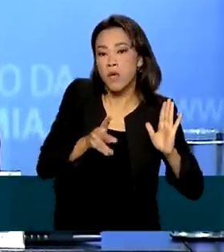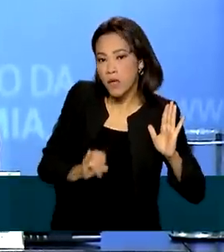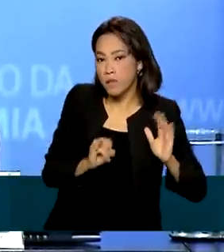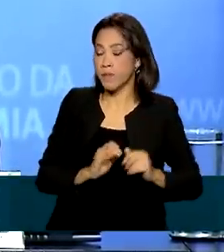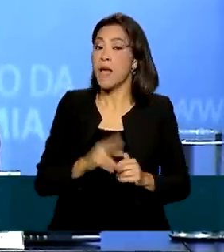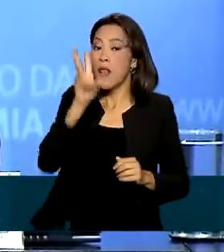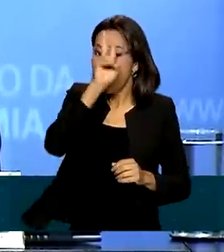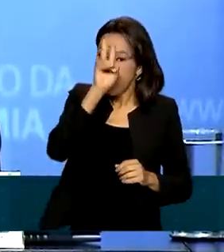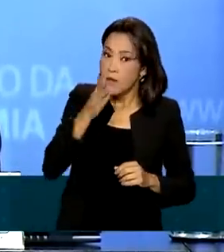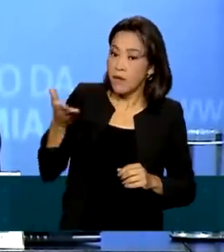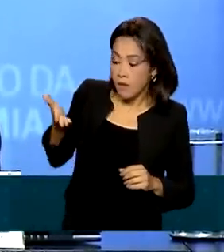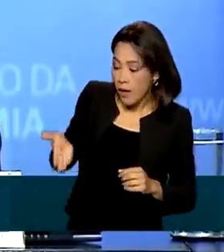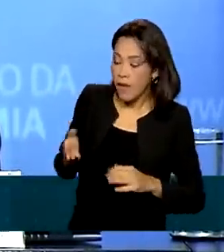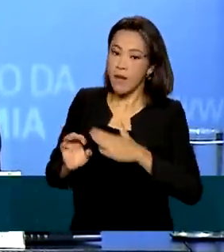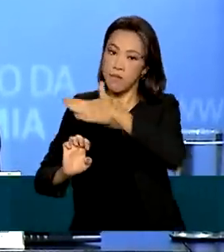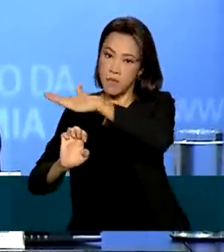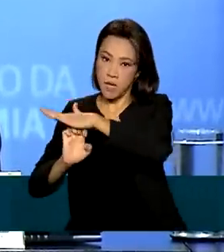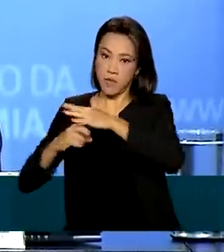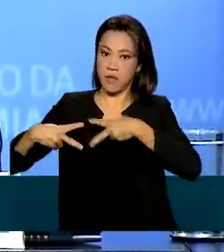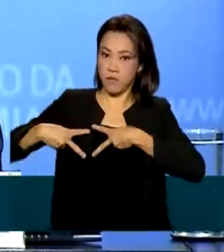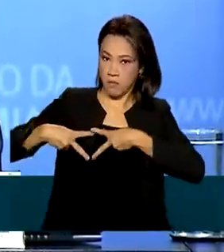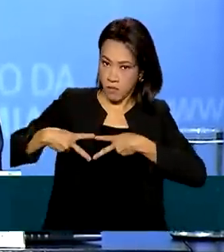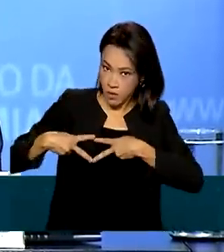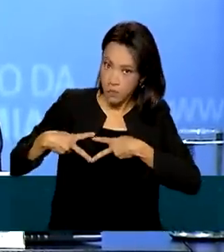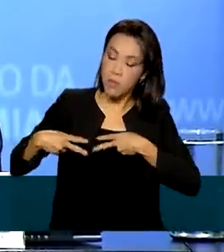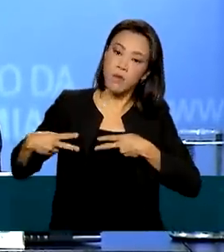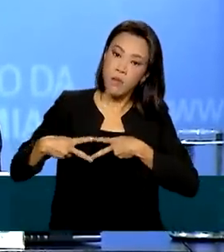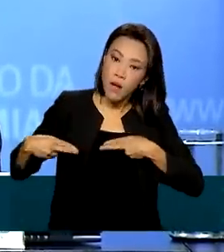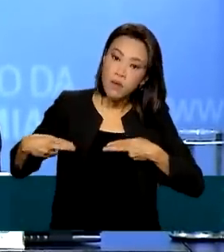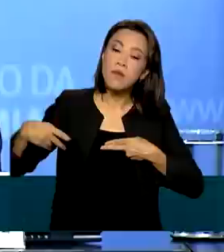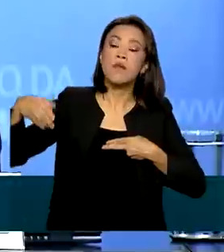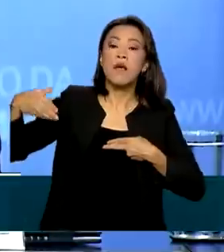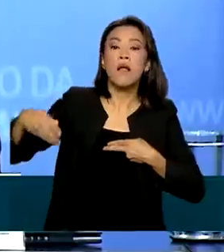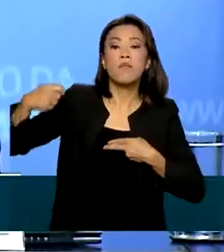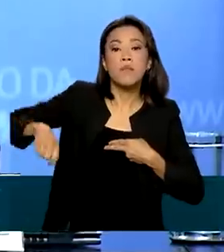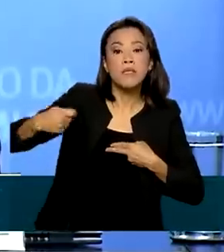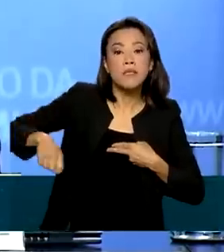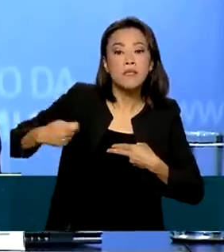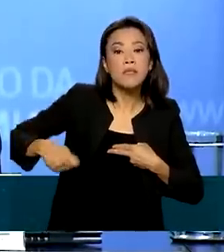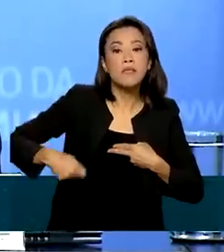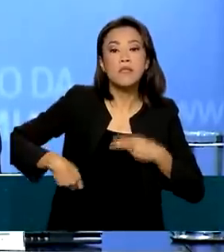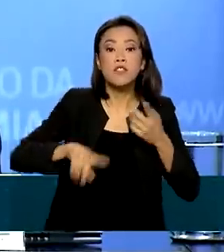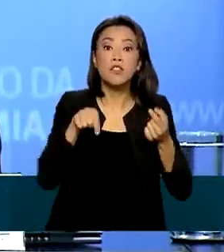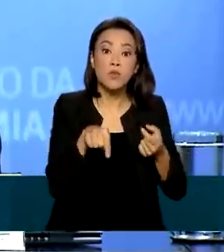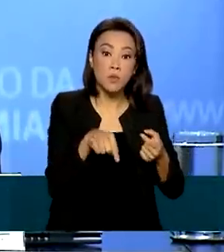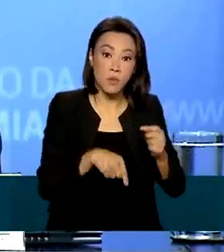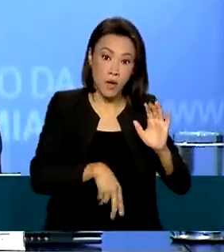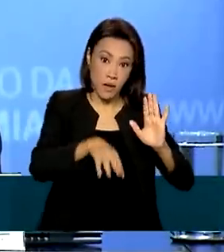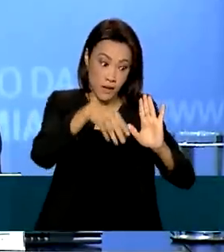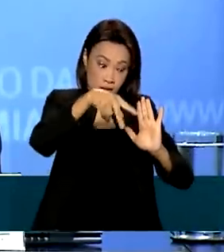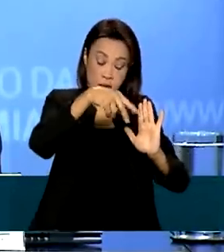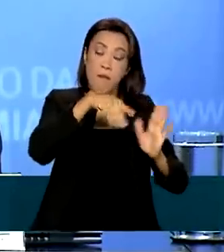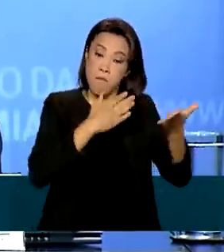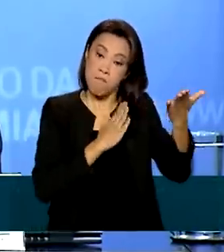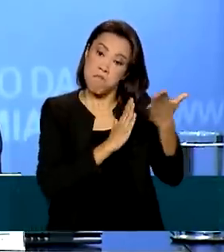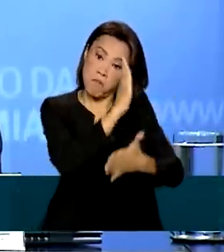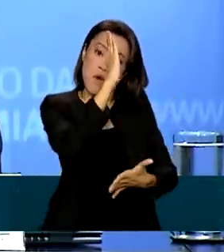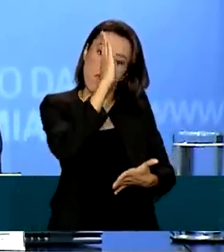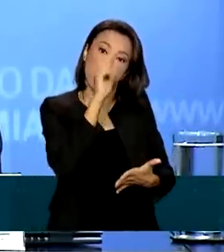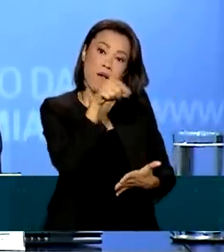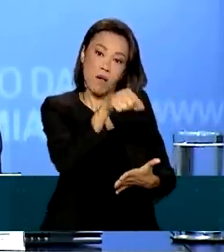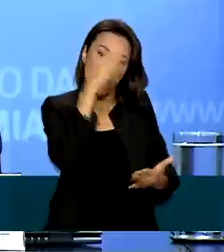para ser desestatizada, ela precisa de uma medida legislativa, de uma aprovação do Congresso Nacional,